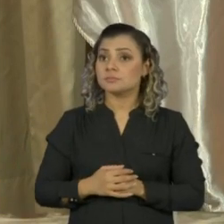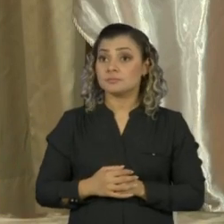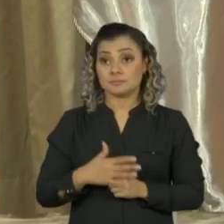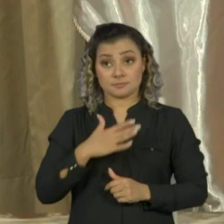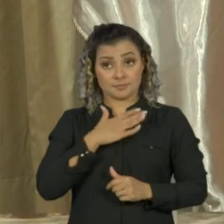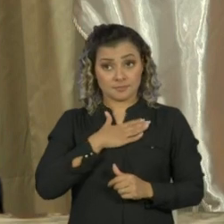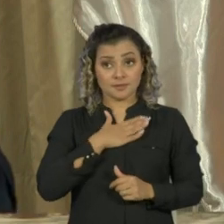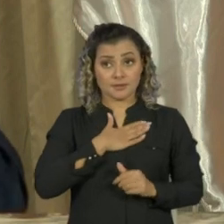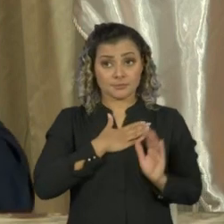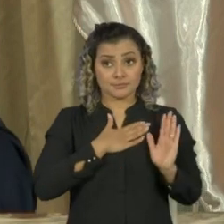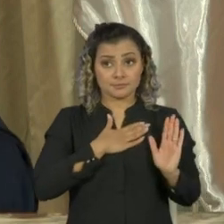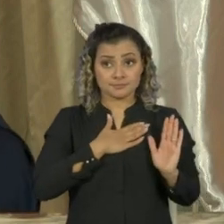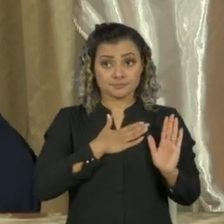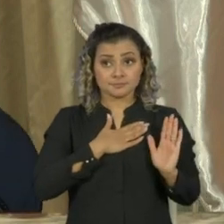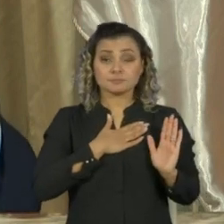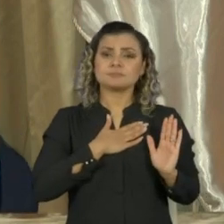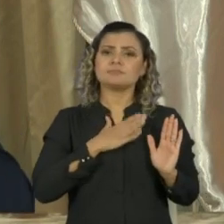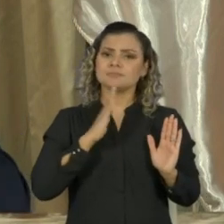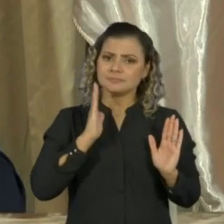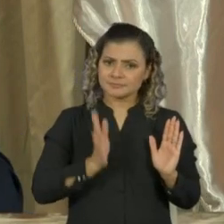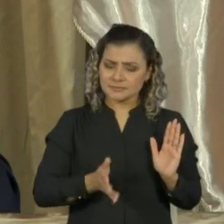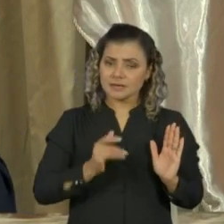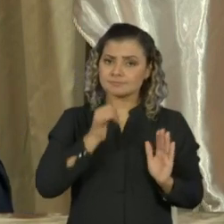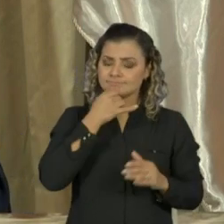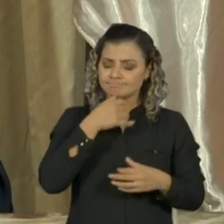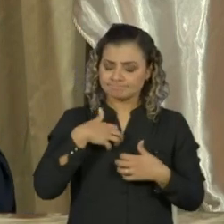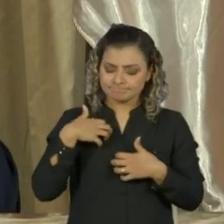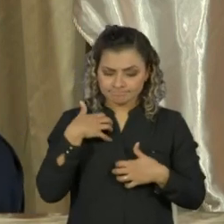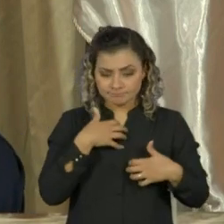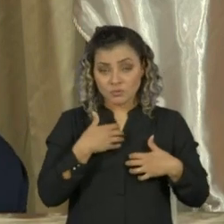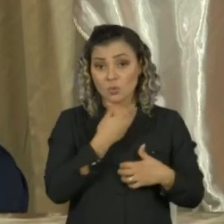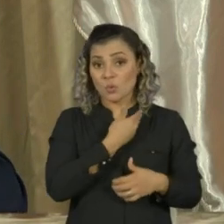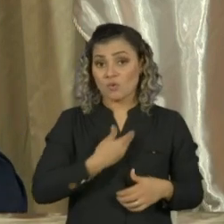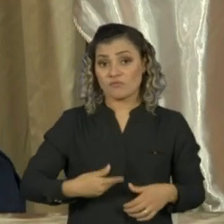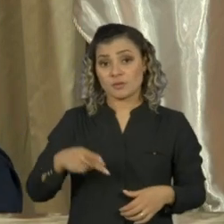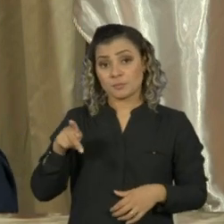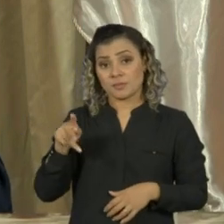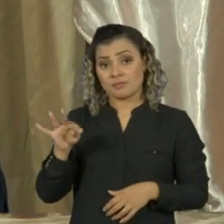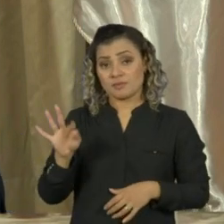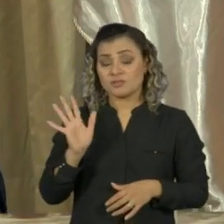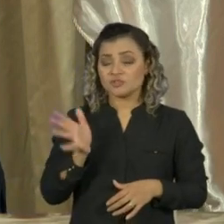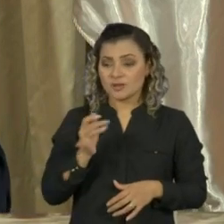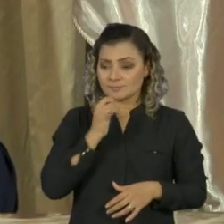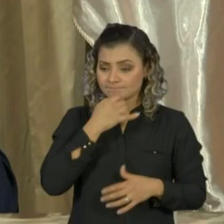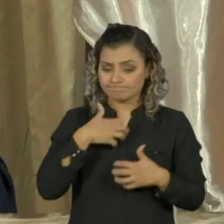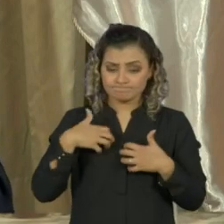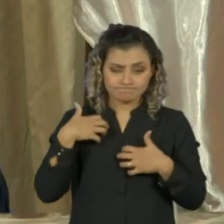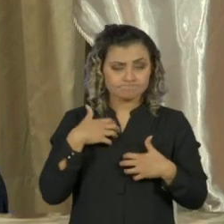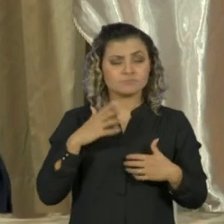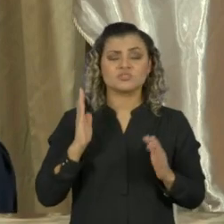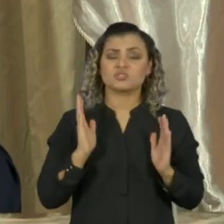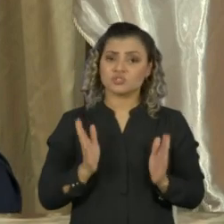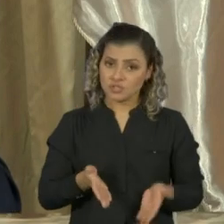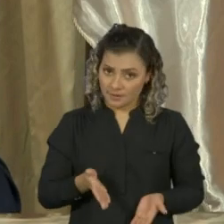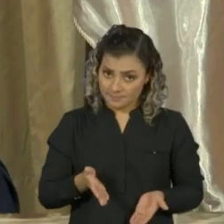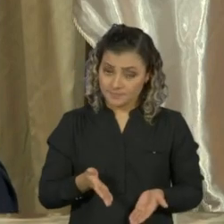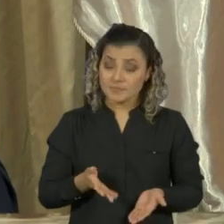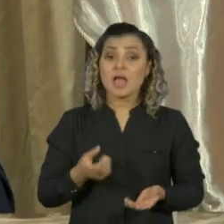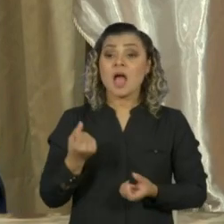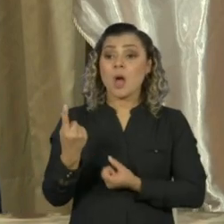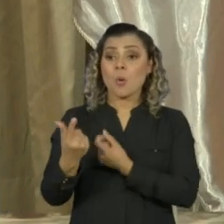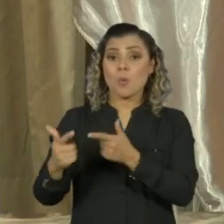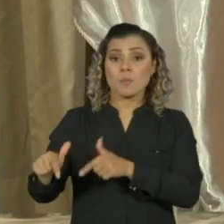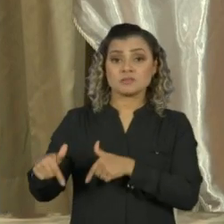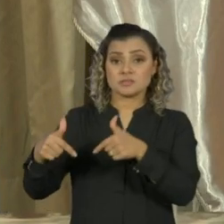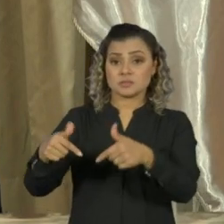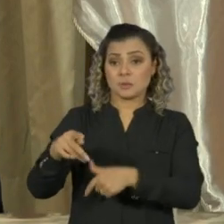Eu já havia me decepcionado com o governo do PT, embora algumas ações do PT